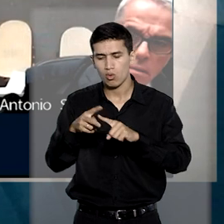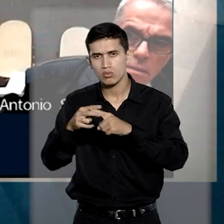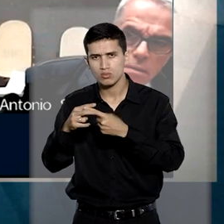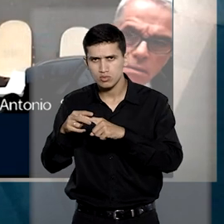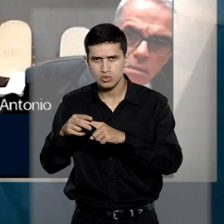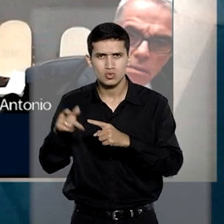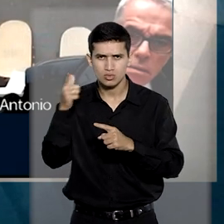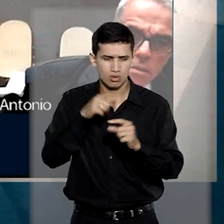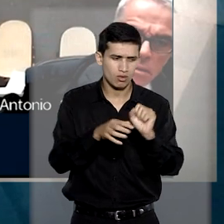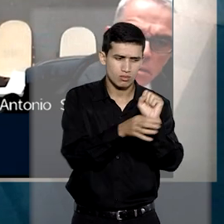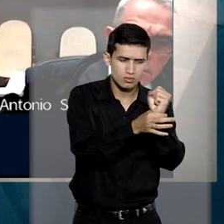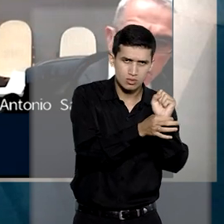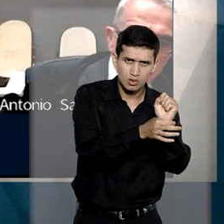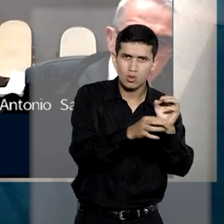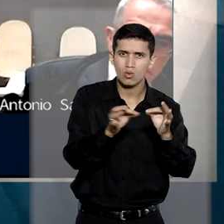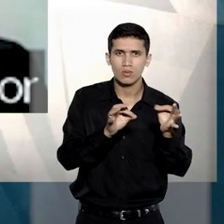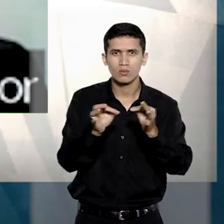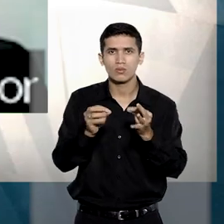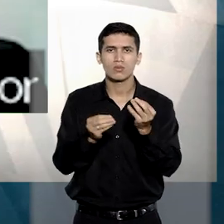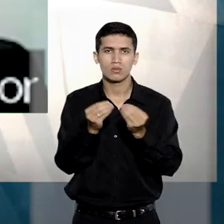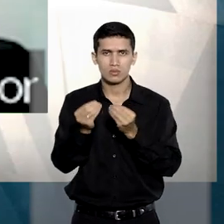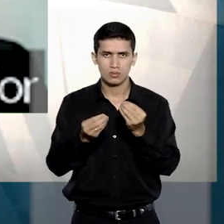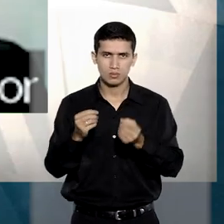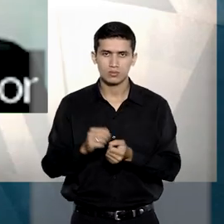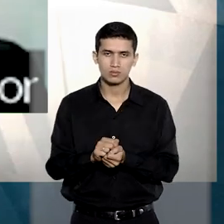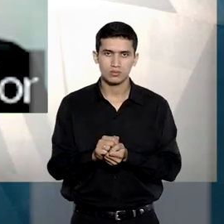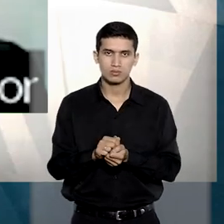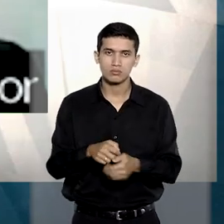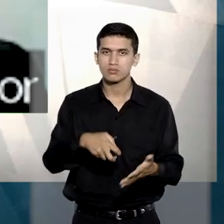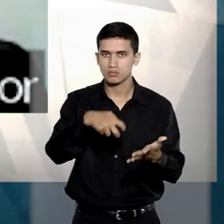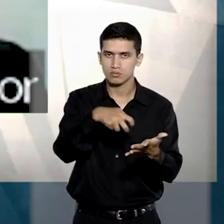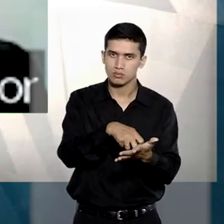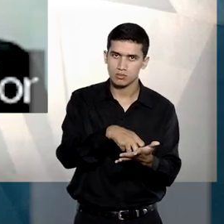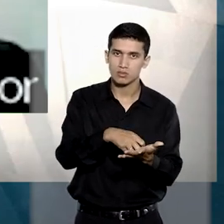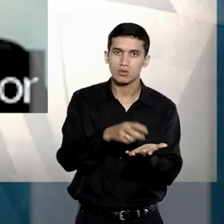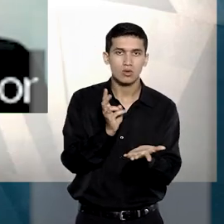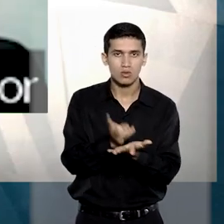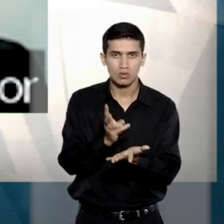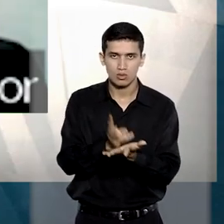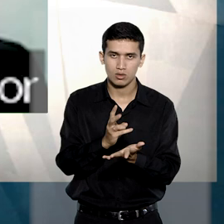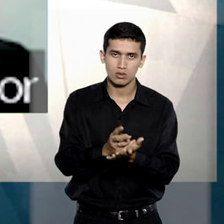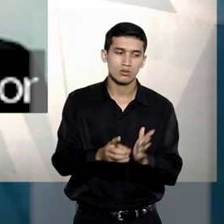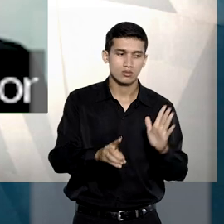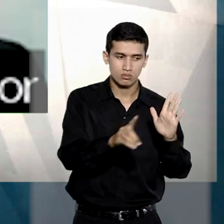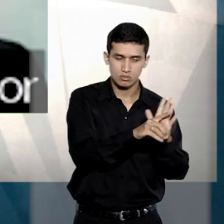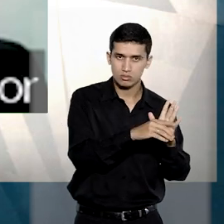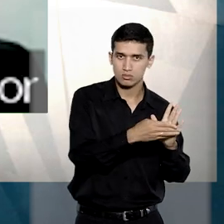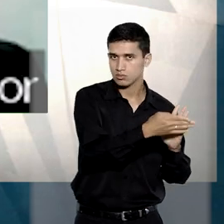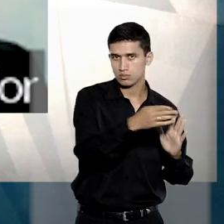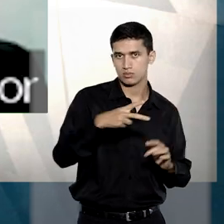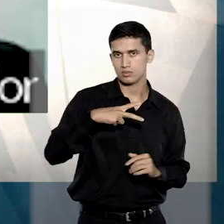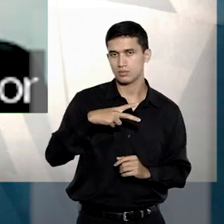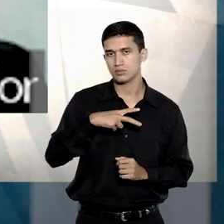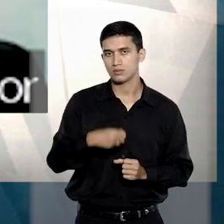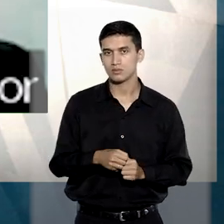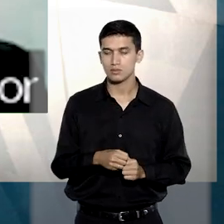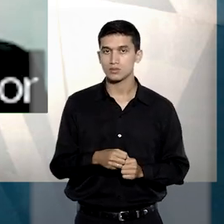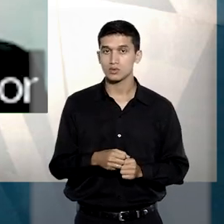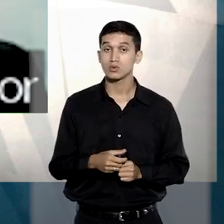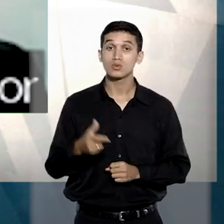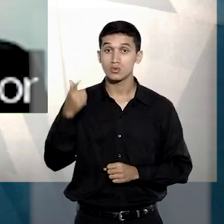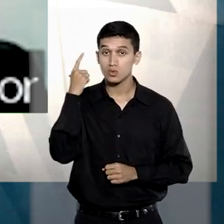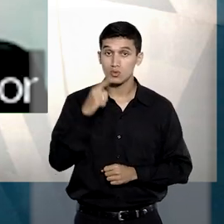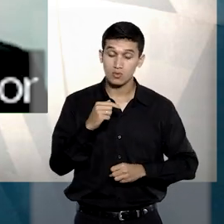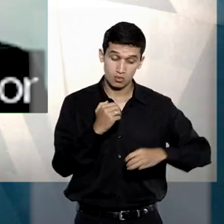ou a manutenção de medidas protetivas, sob pena de eternização da restrição de direitos individuais. Por outro